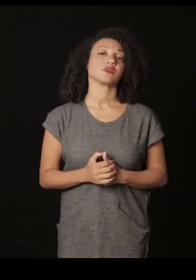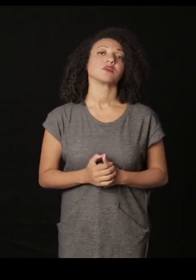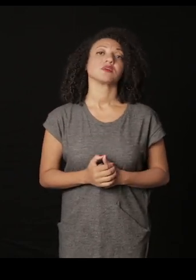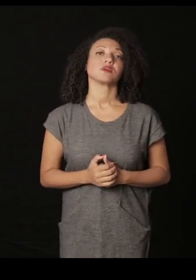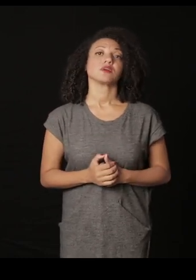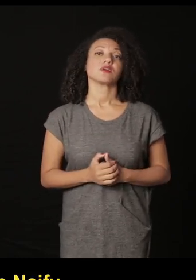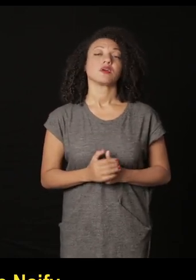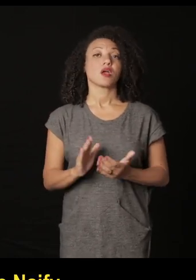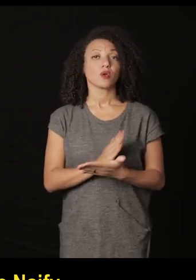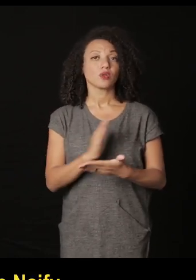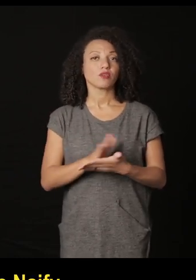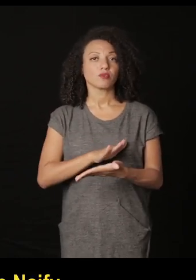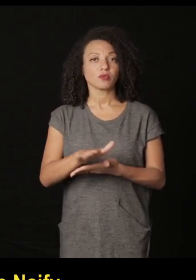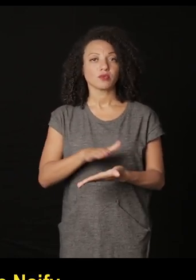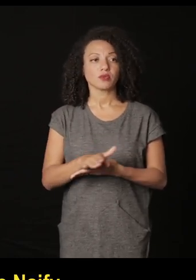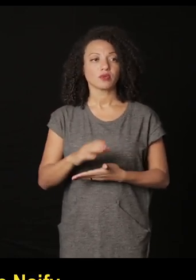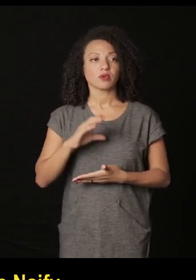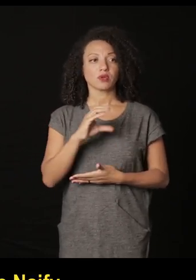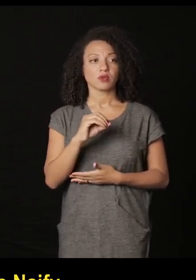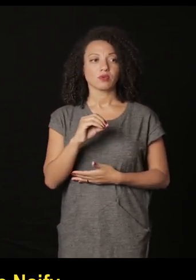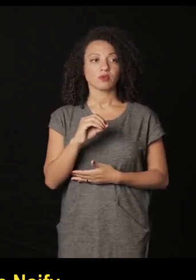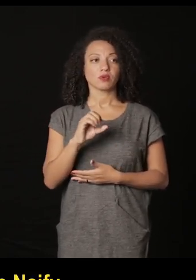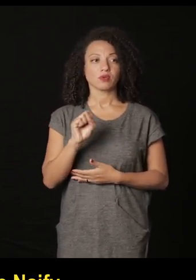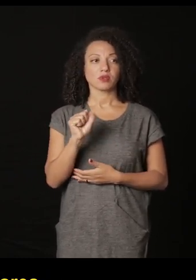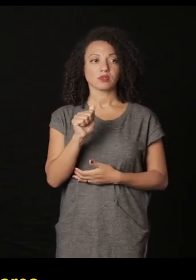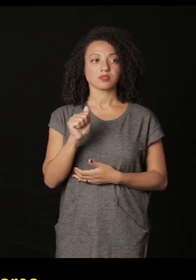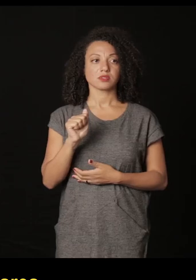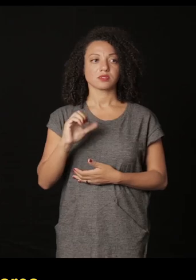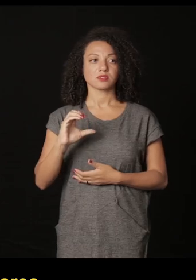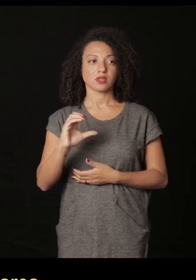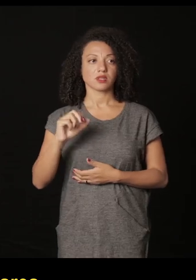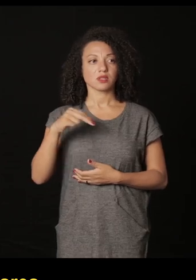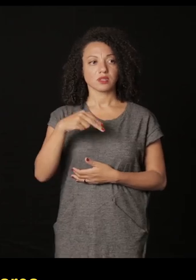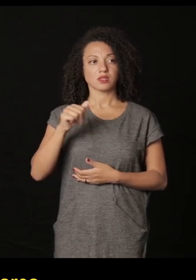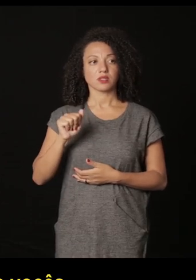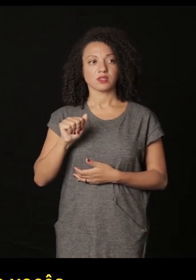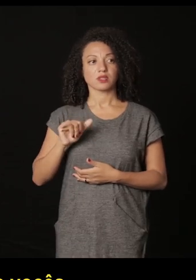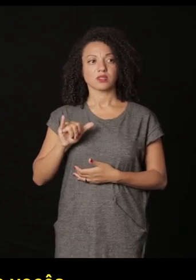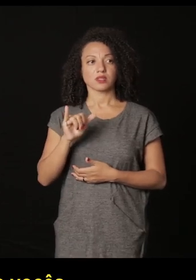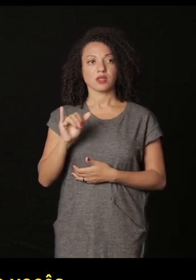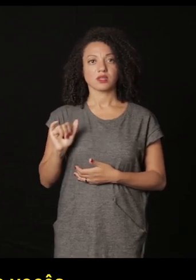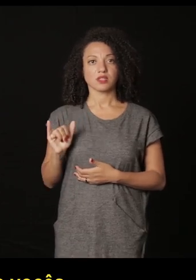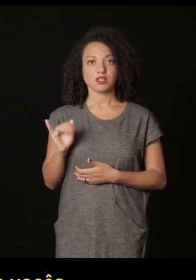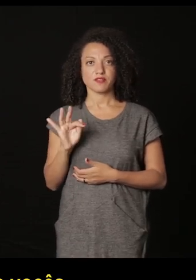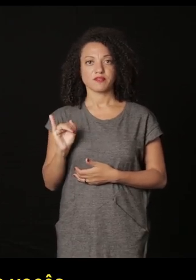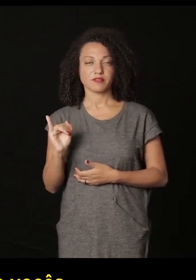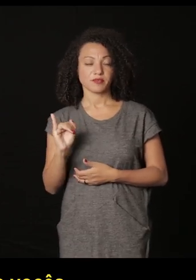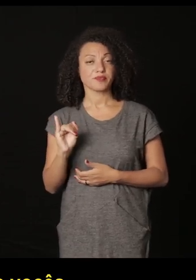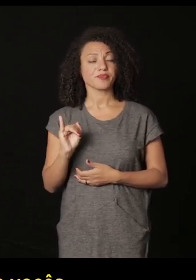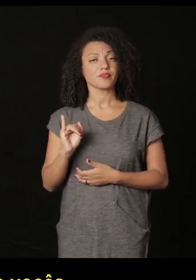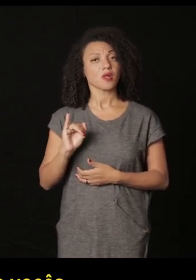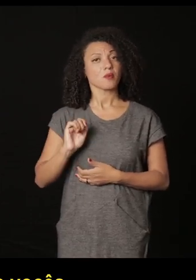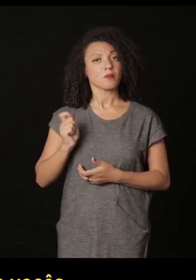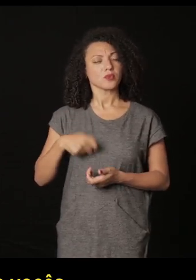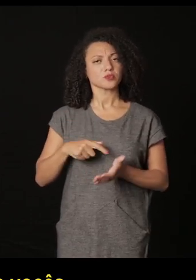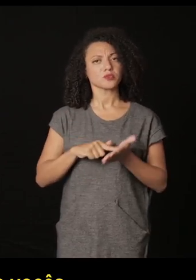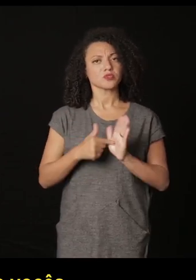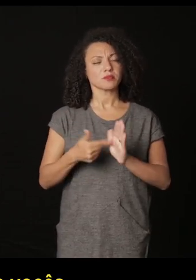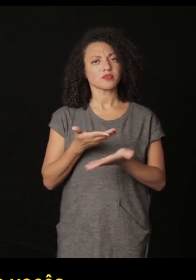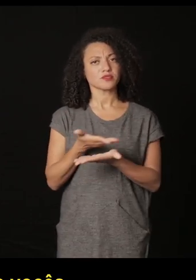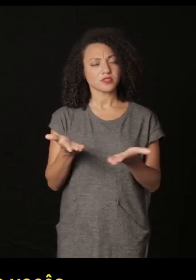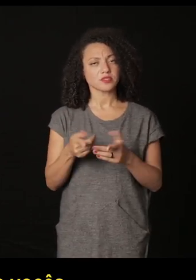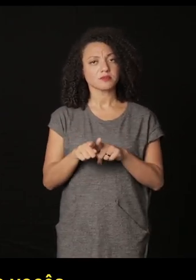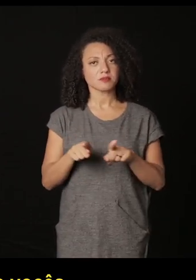é é é livro publicado pela COSAC Naif ainda existem alguns exemplares é um livro que pode mostrar para vocês